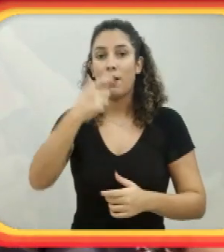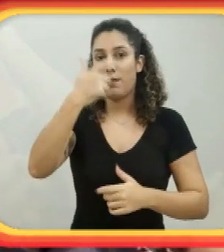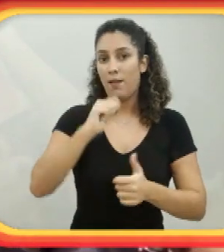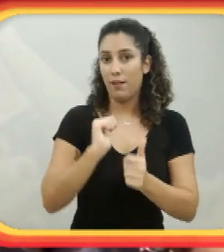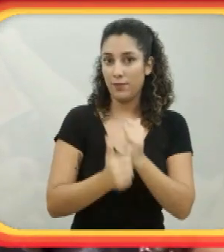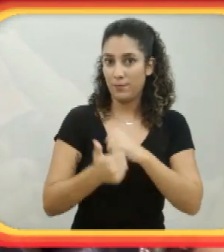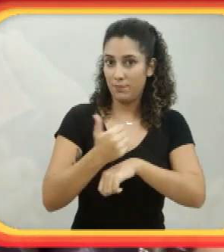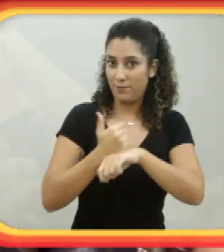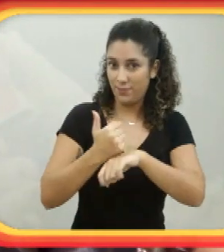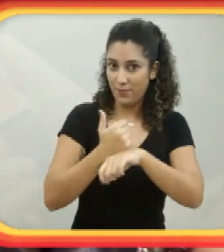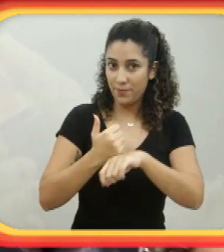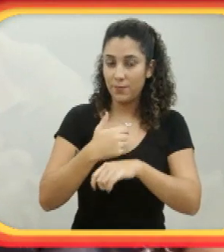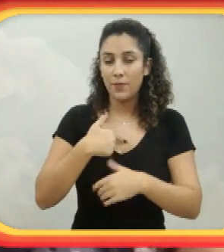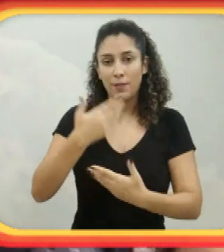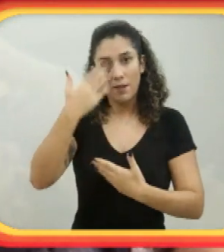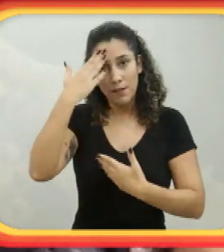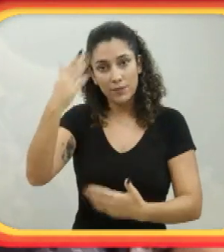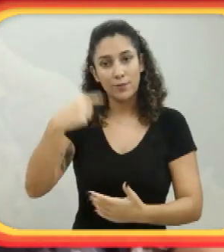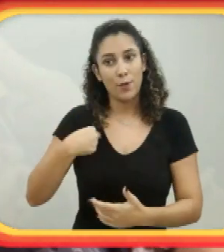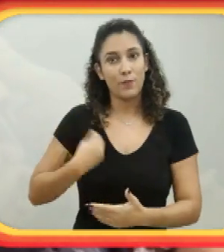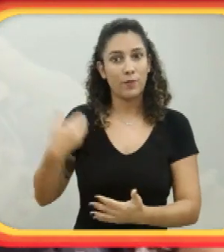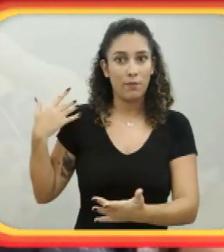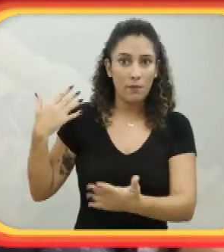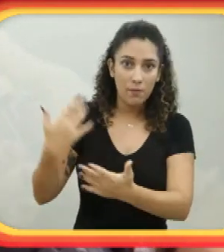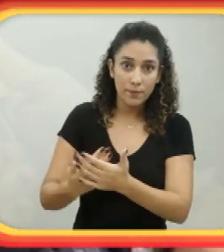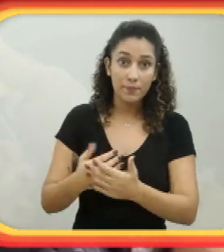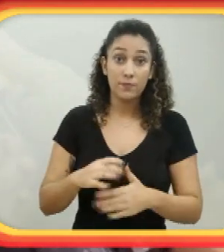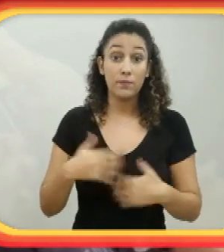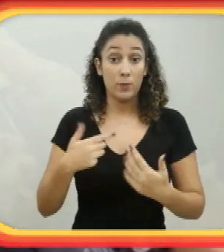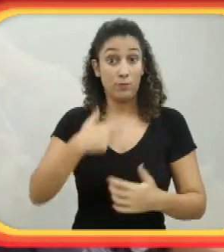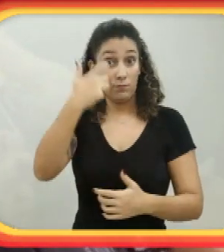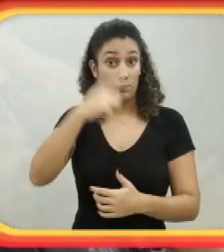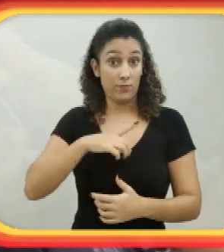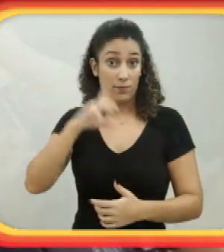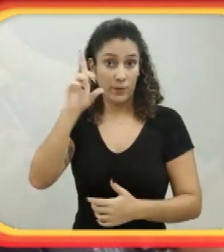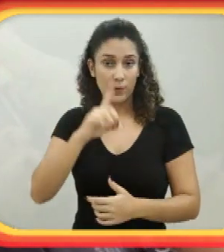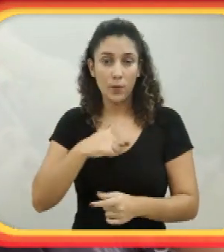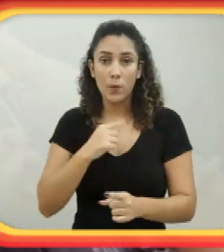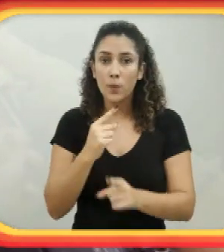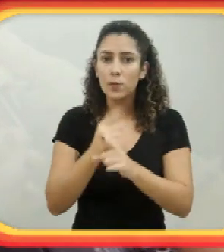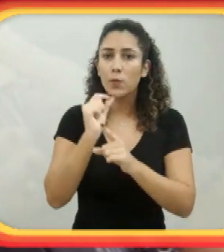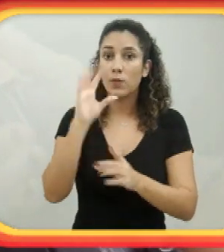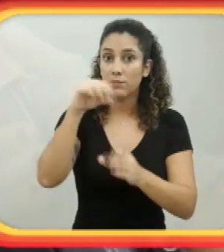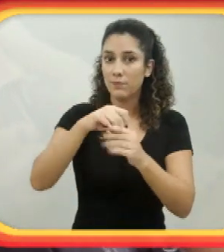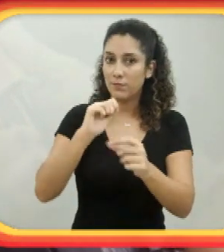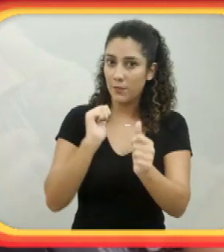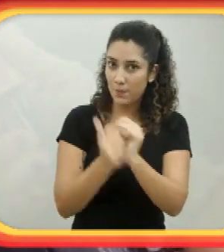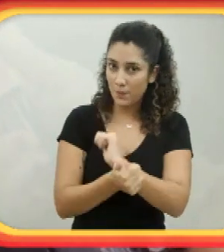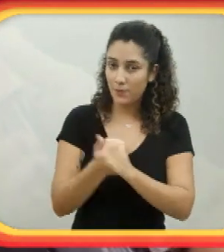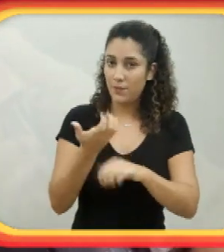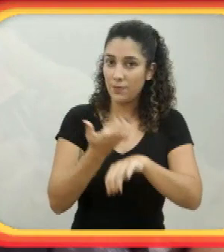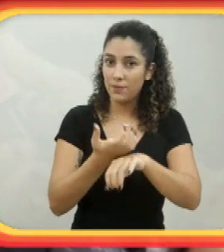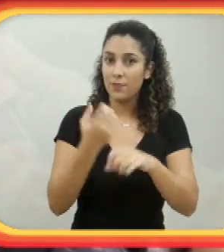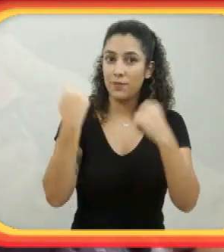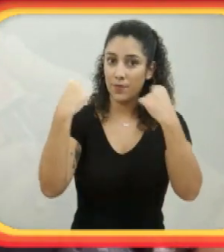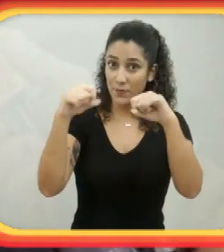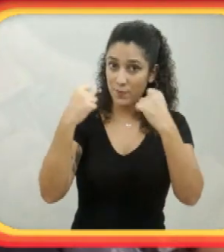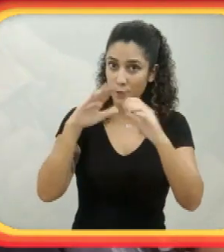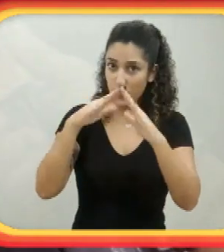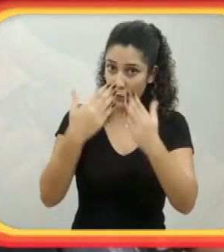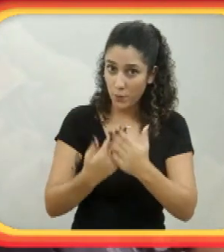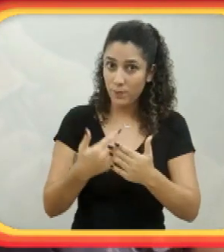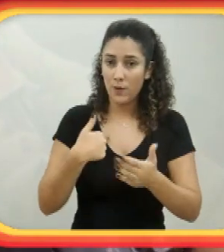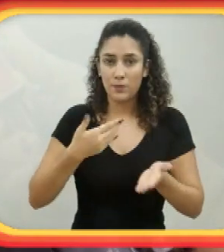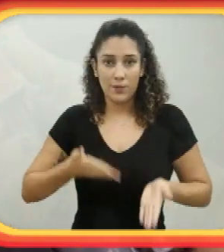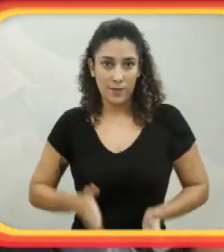hoje eu me tornei uma atleta profissional, graças a tudo que eu vivi. Por eu ter uma deficiência, eu me encontrei dentro do